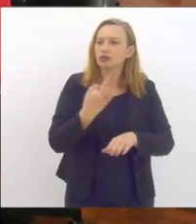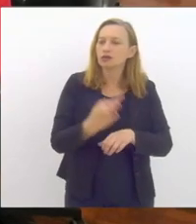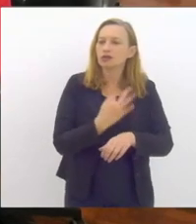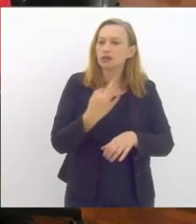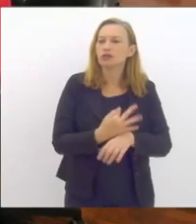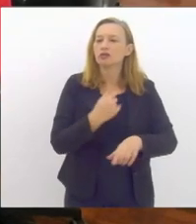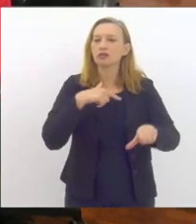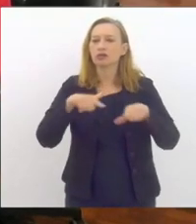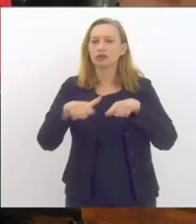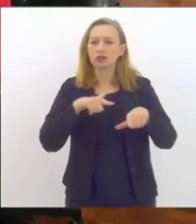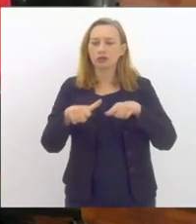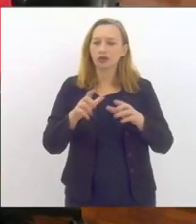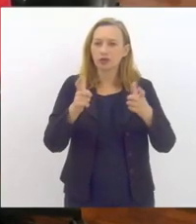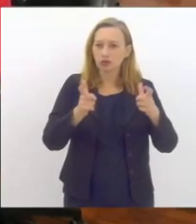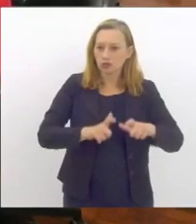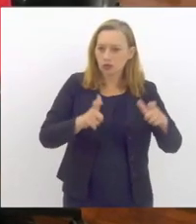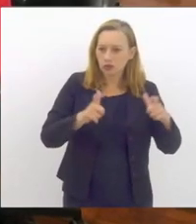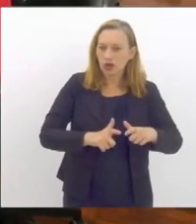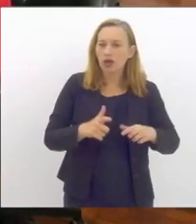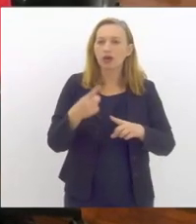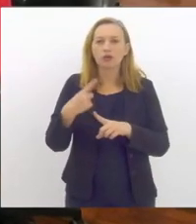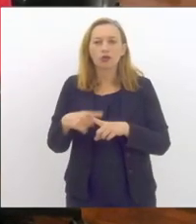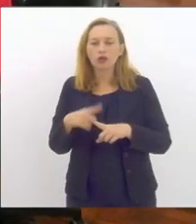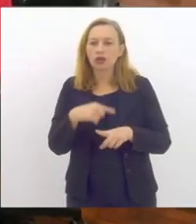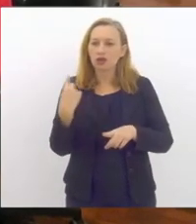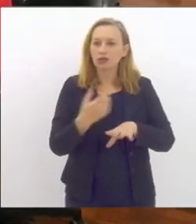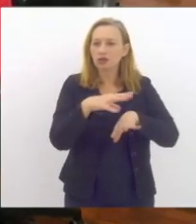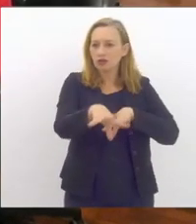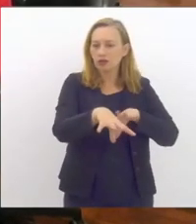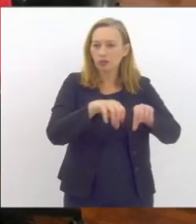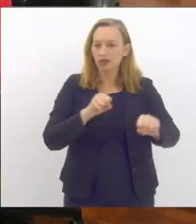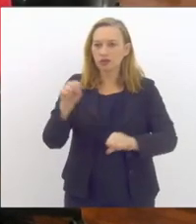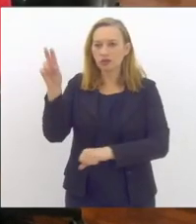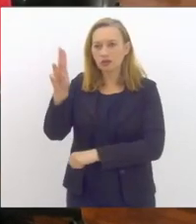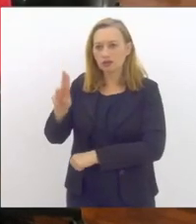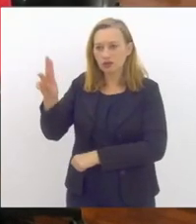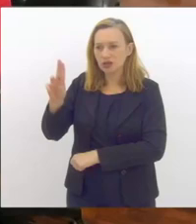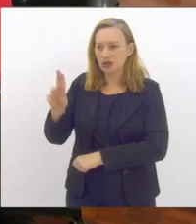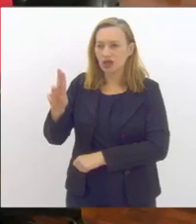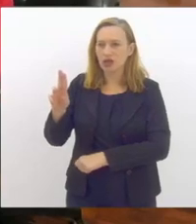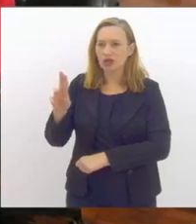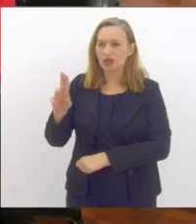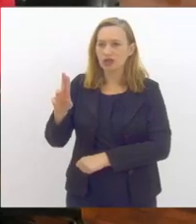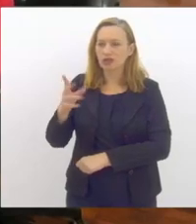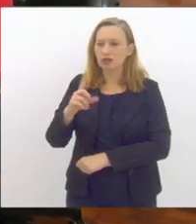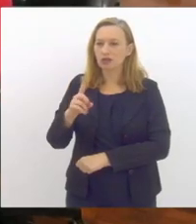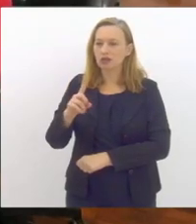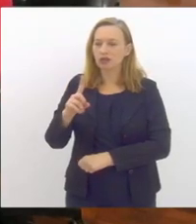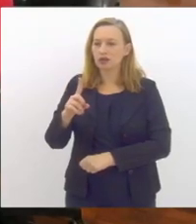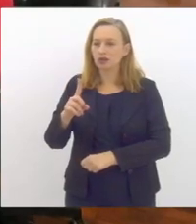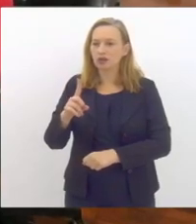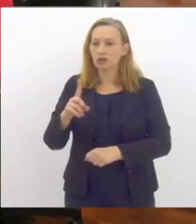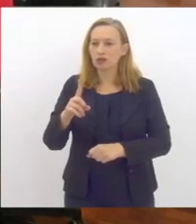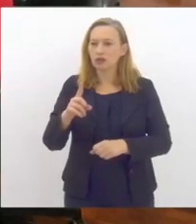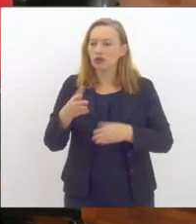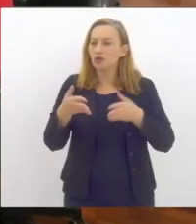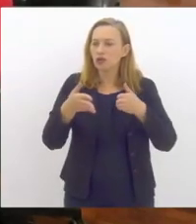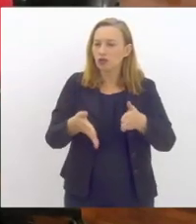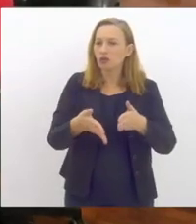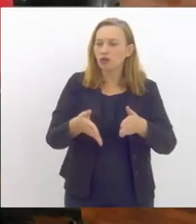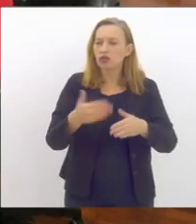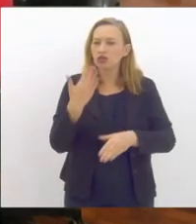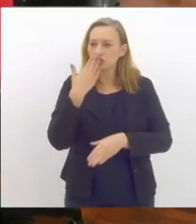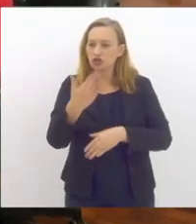trabalho intersetorial. isso porque nossas formações universitárias ainda não dão conta desse tipo de trabalho em equipe